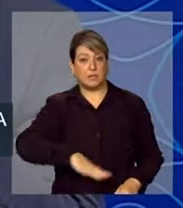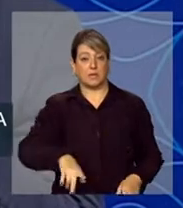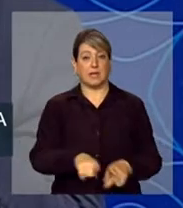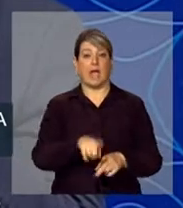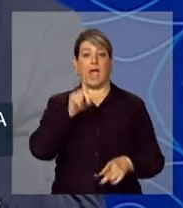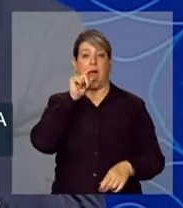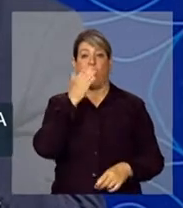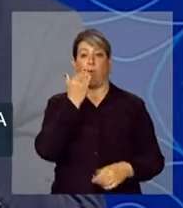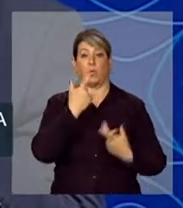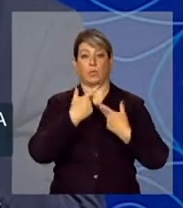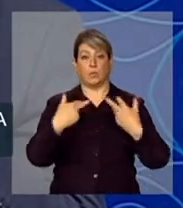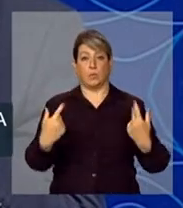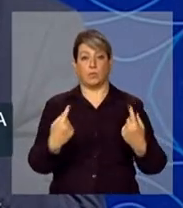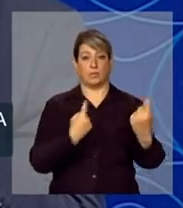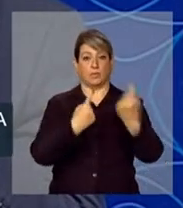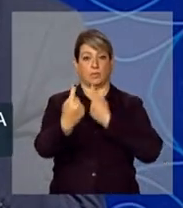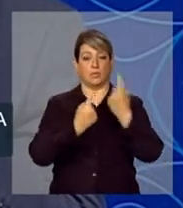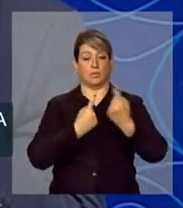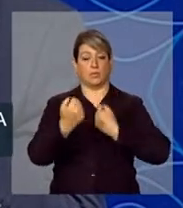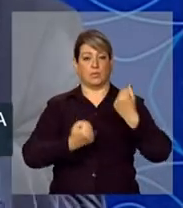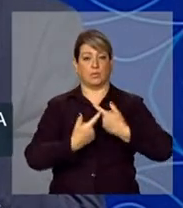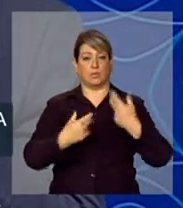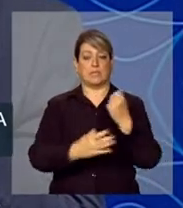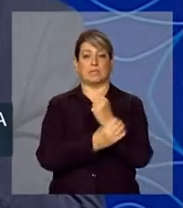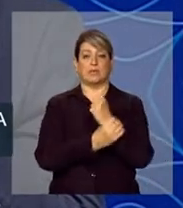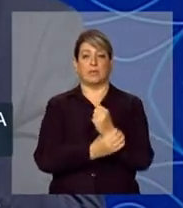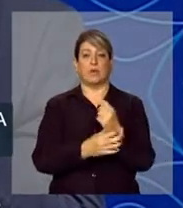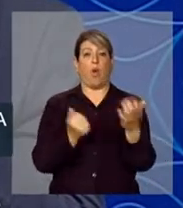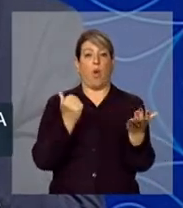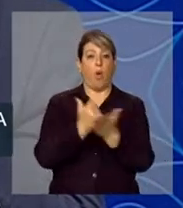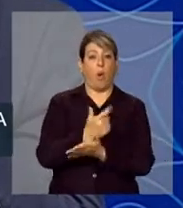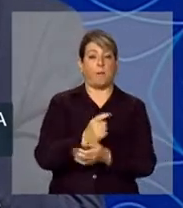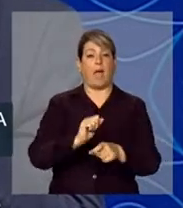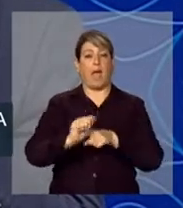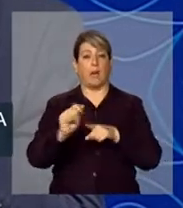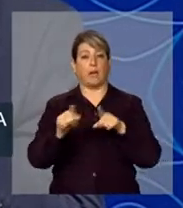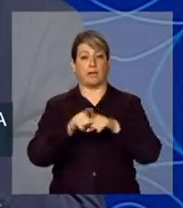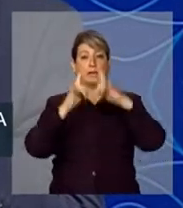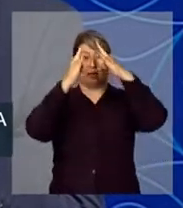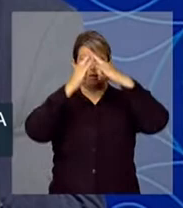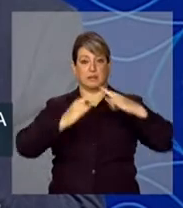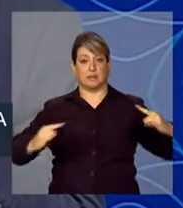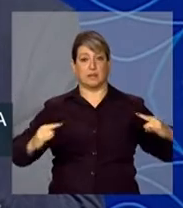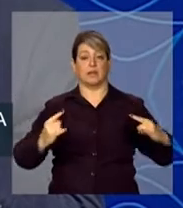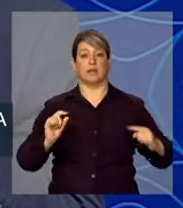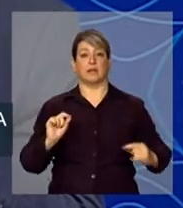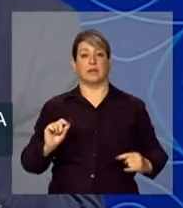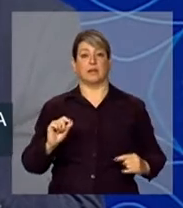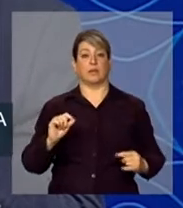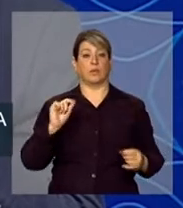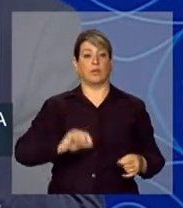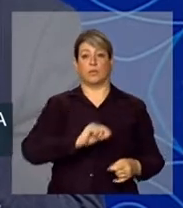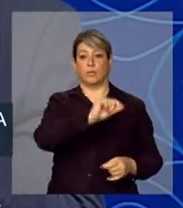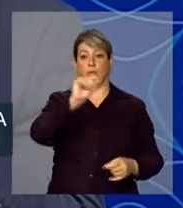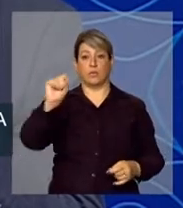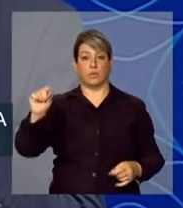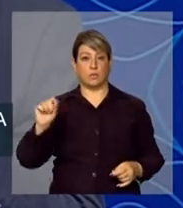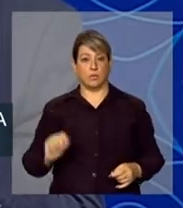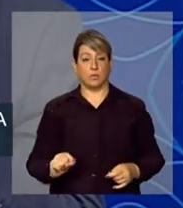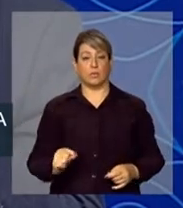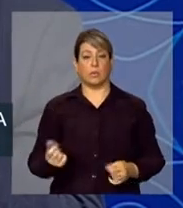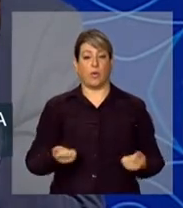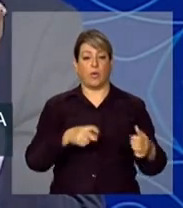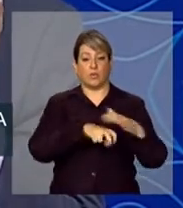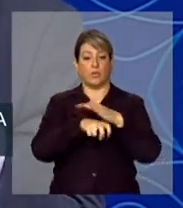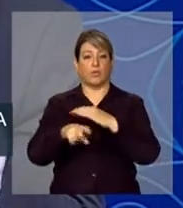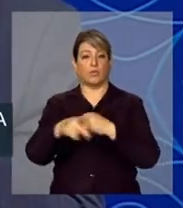água, alimentação, transporte, segurança, essas coisas, compra e aluguel de tendas, que são pontos de sacionamento para os voluntários. Enfim,